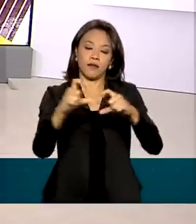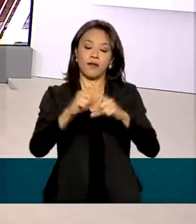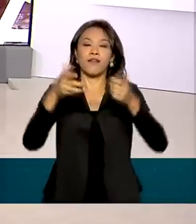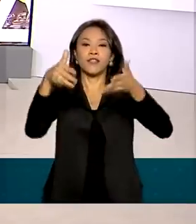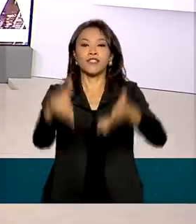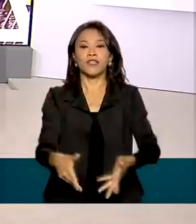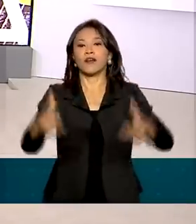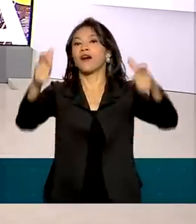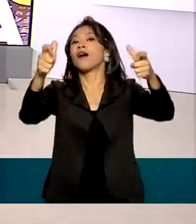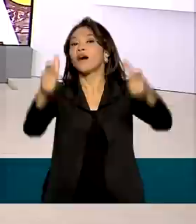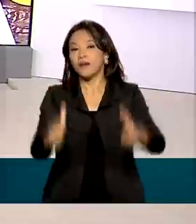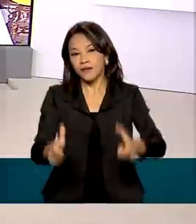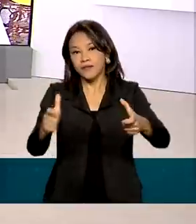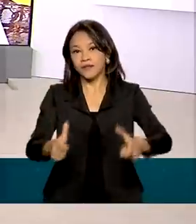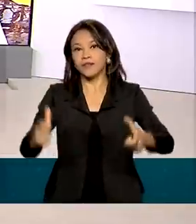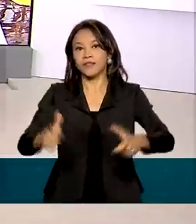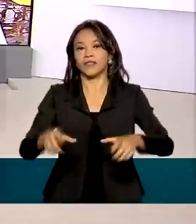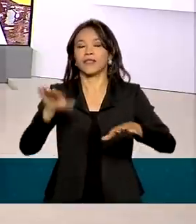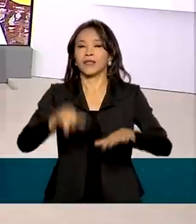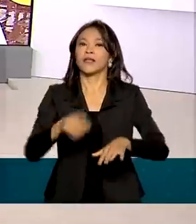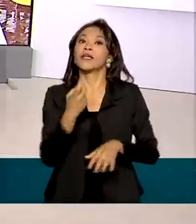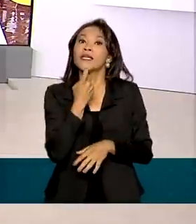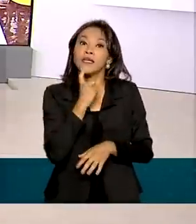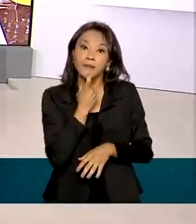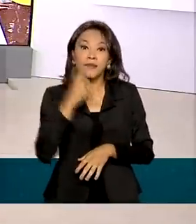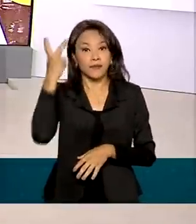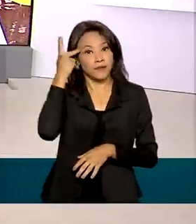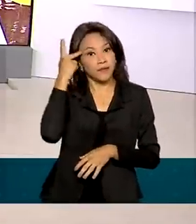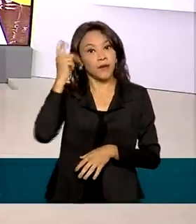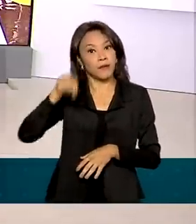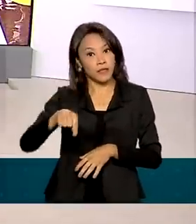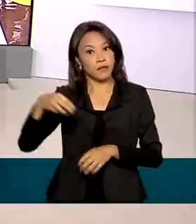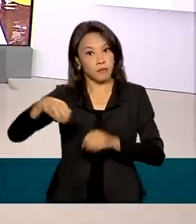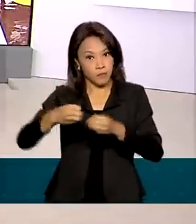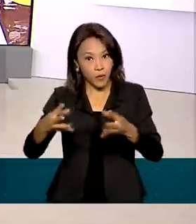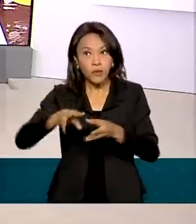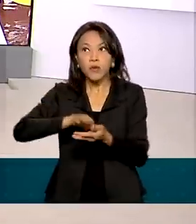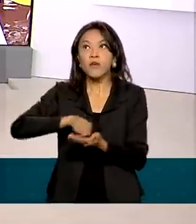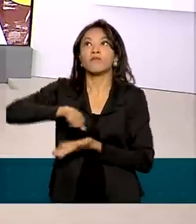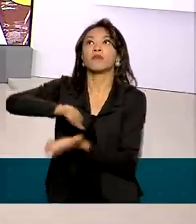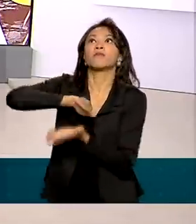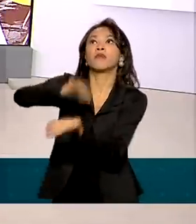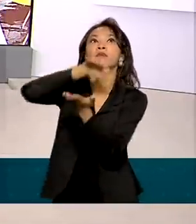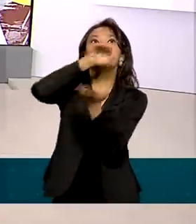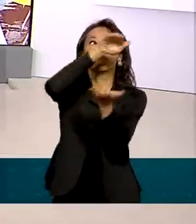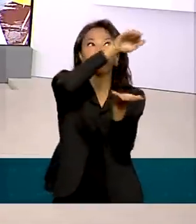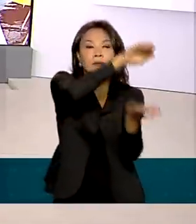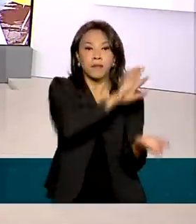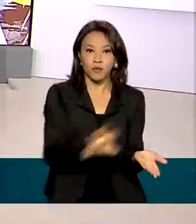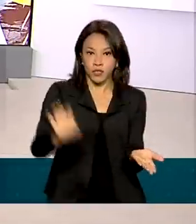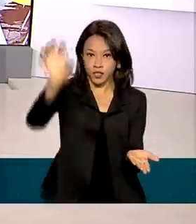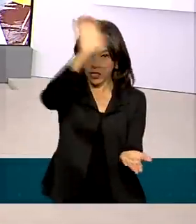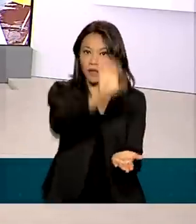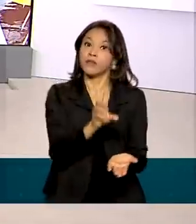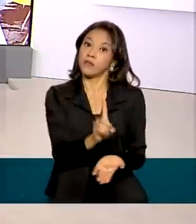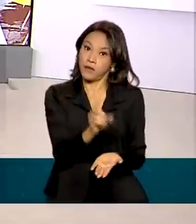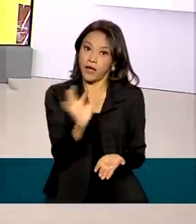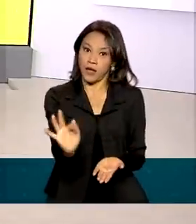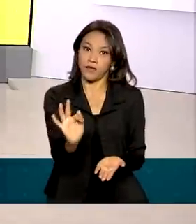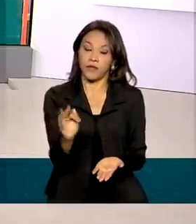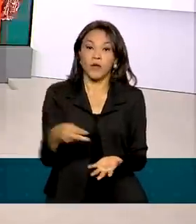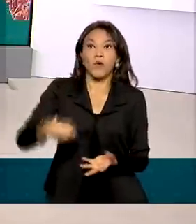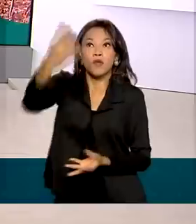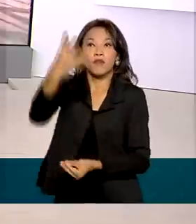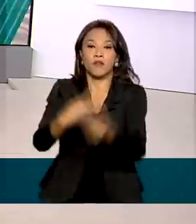no aeroporto de Viracopos, em Campinas. E de lá, segue para distribuição aos estados e ao Distrito Federal. O envio a cada